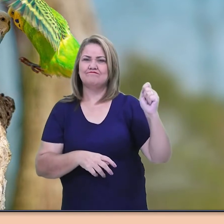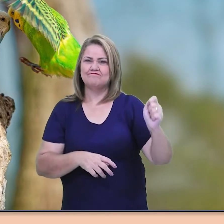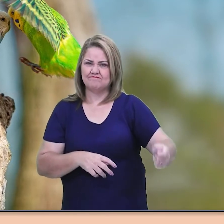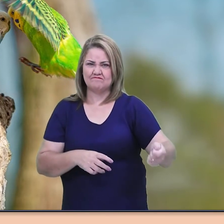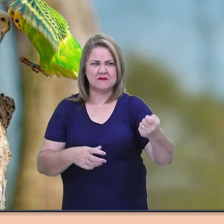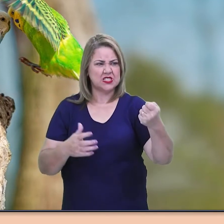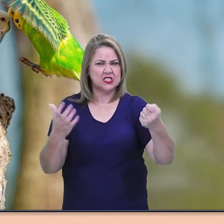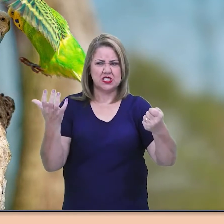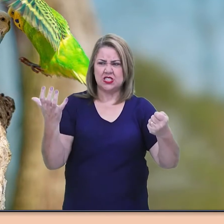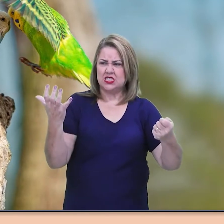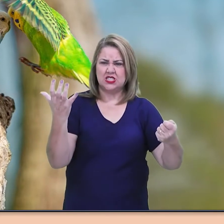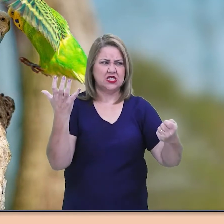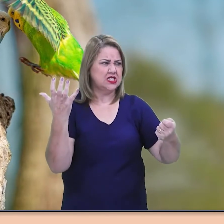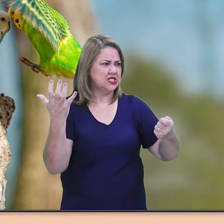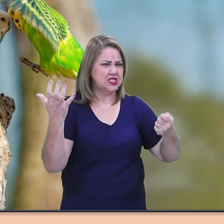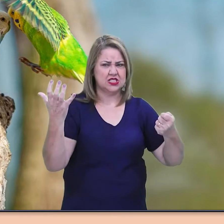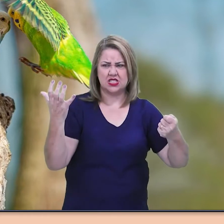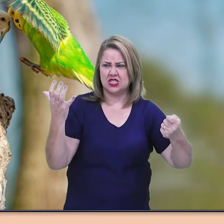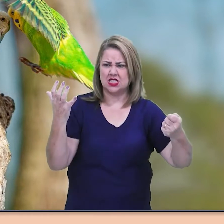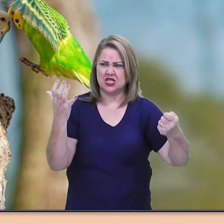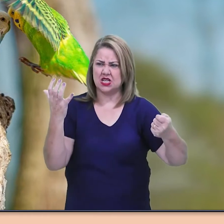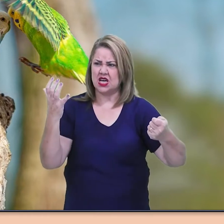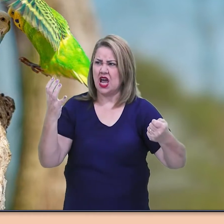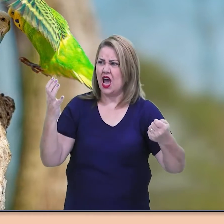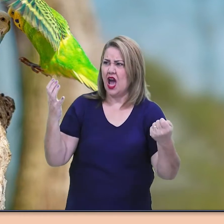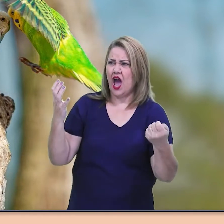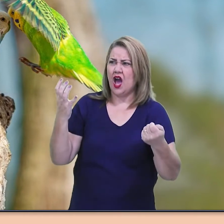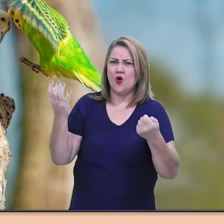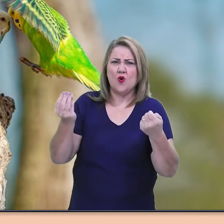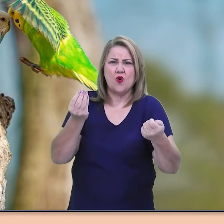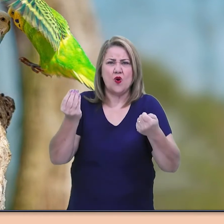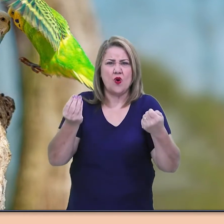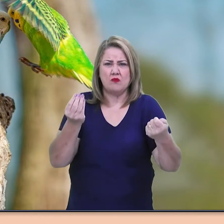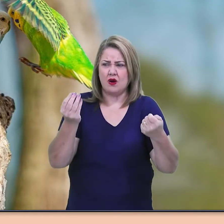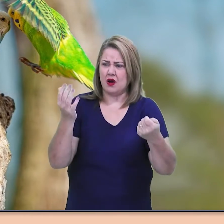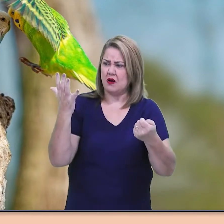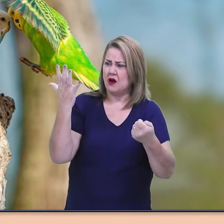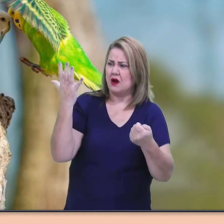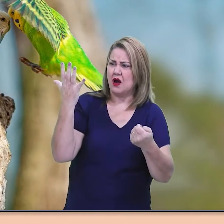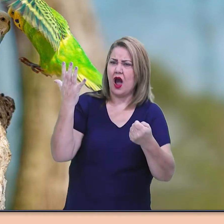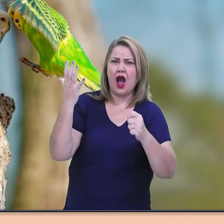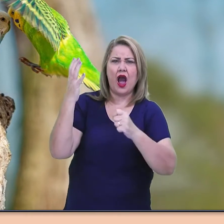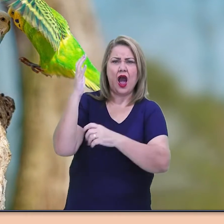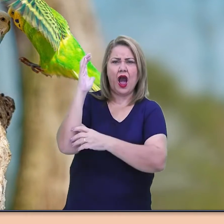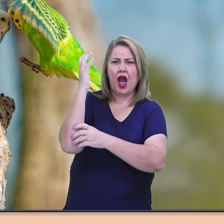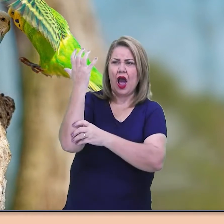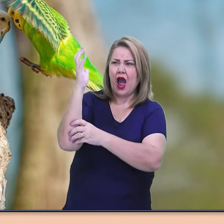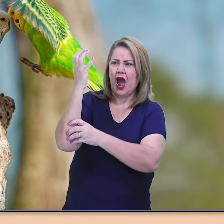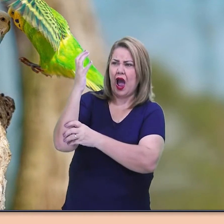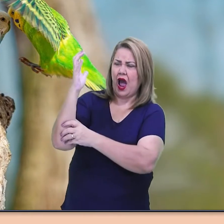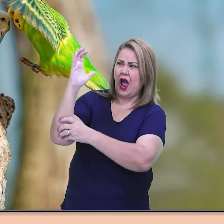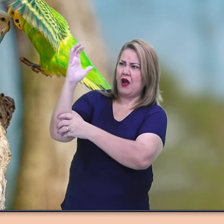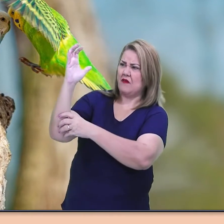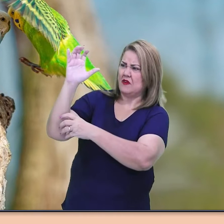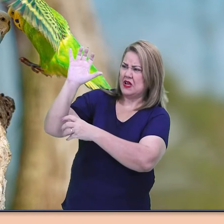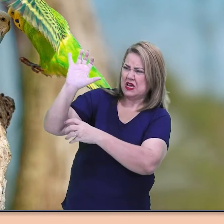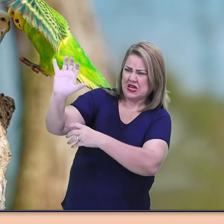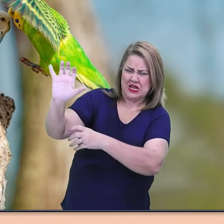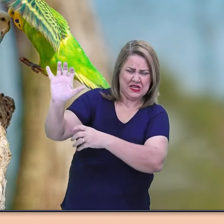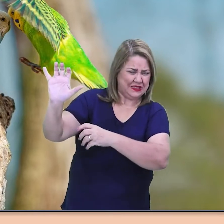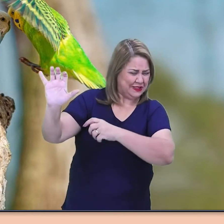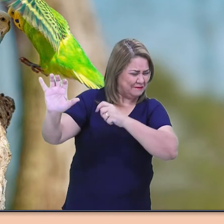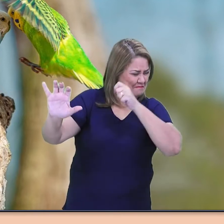vacilar, num movimento ainda mais brusco, apoiando a mão molesta, a casca caronchosa da árvore,